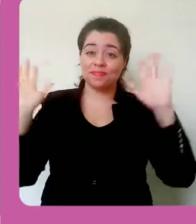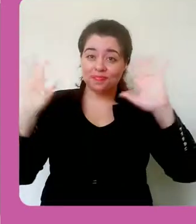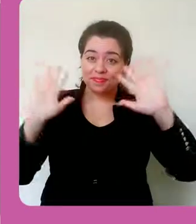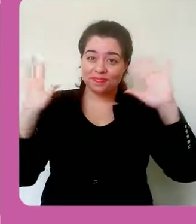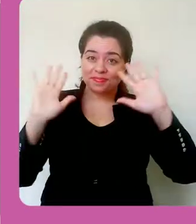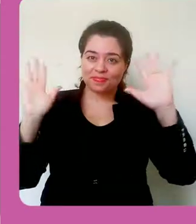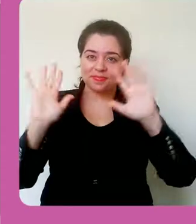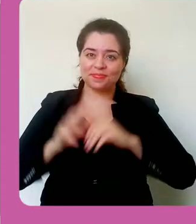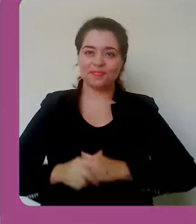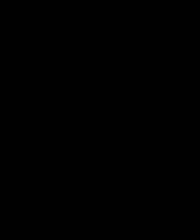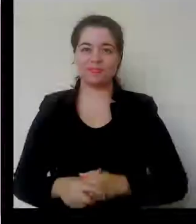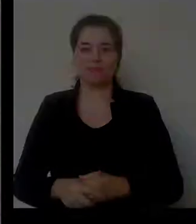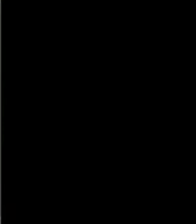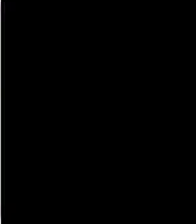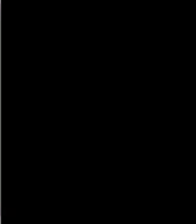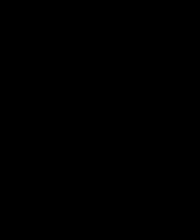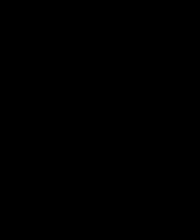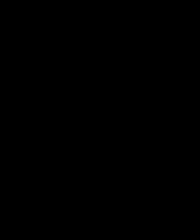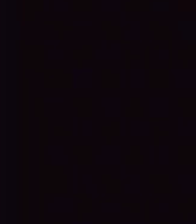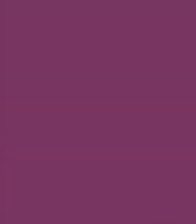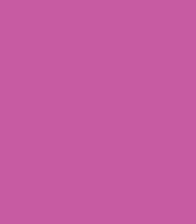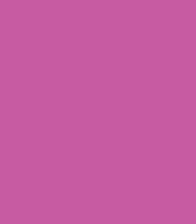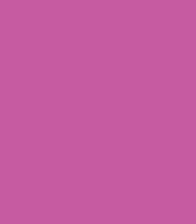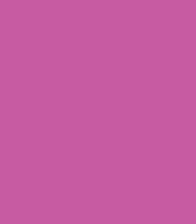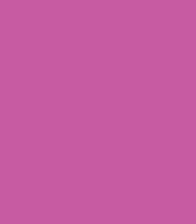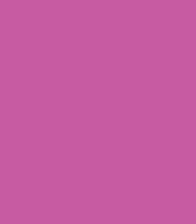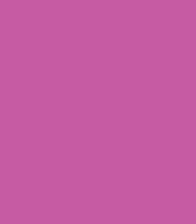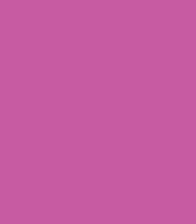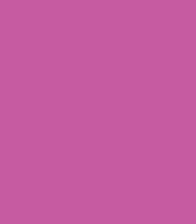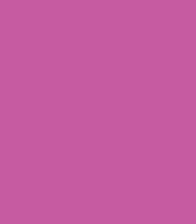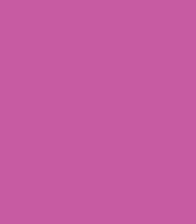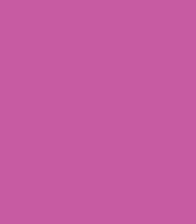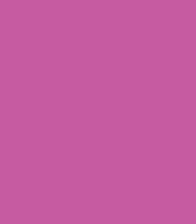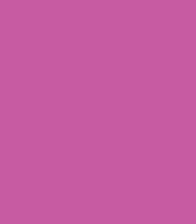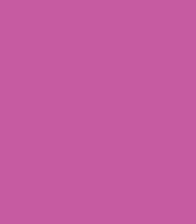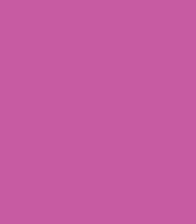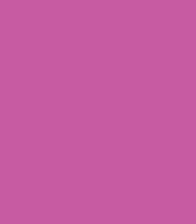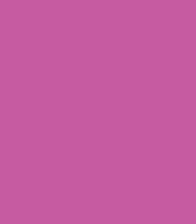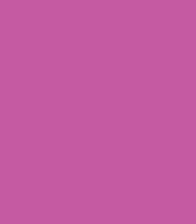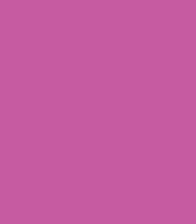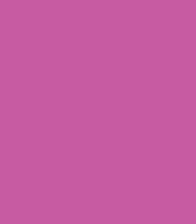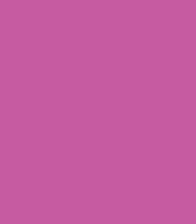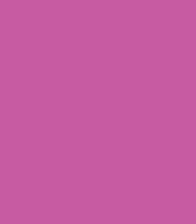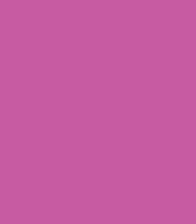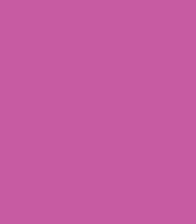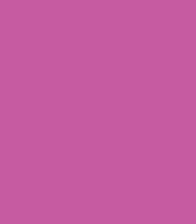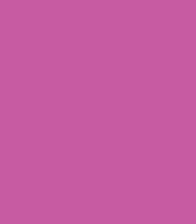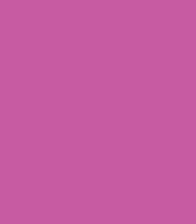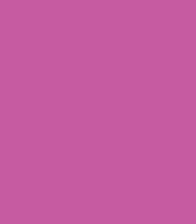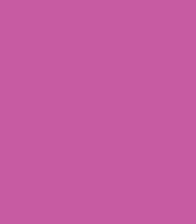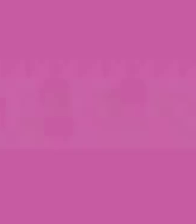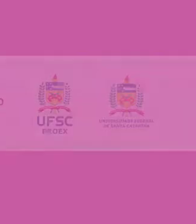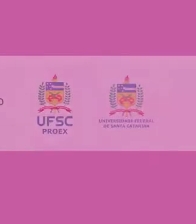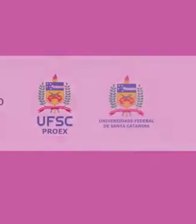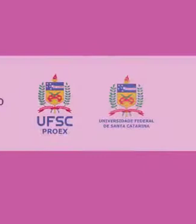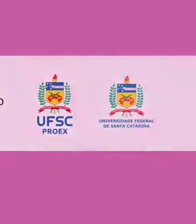E... Nos encontramos no... Tchau, tchau, tchau. Tchau, tchau.